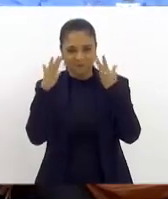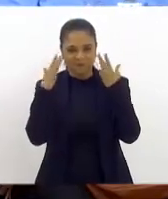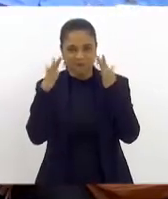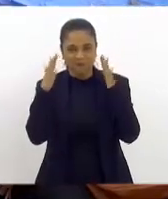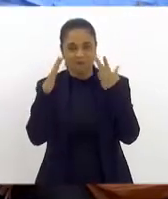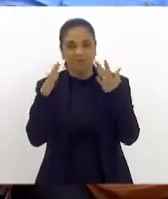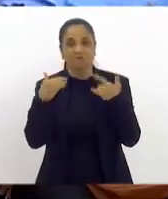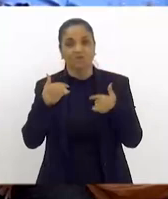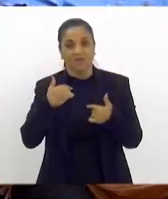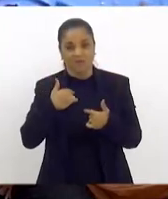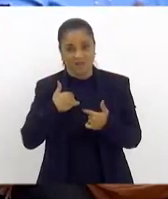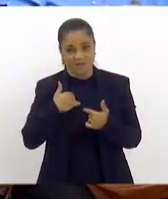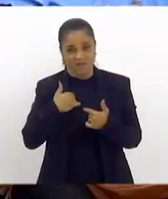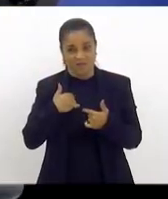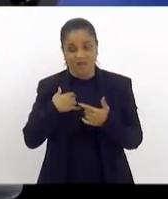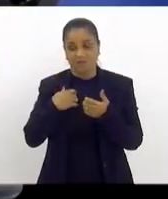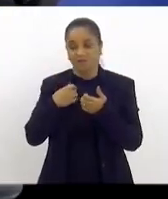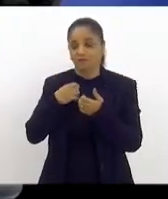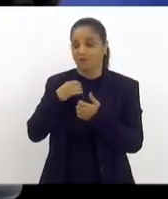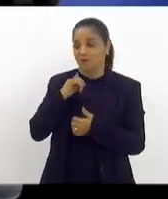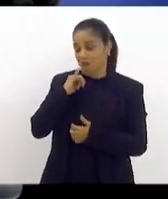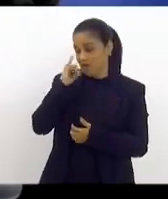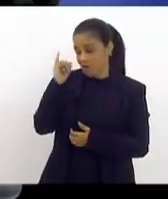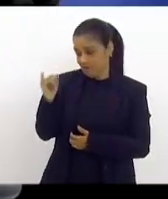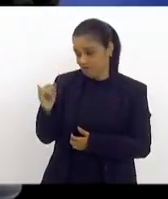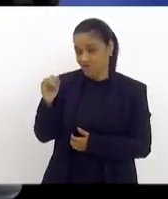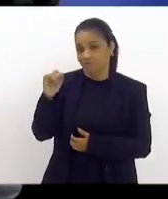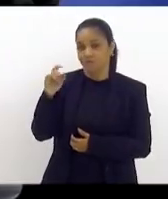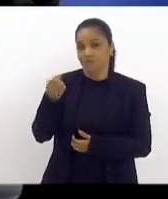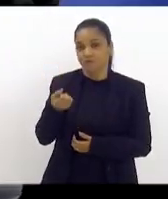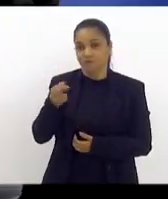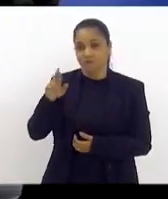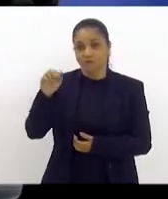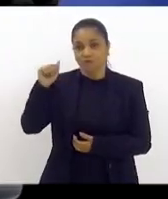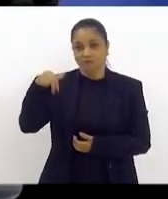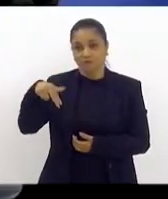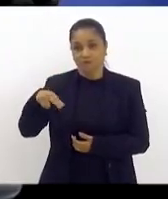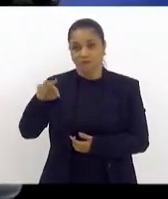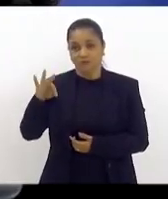Eu falei para a doutora Antônia, e ele é um galã, não é?